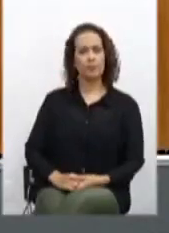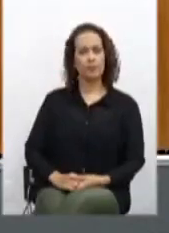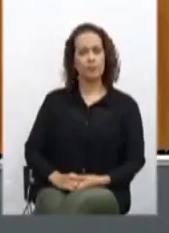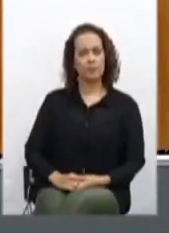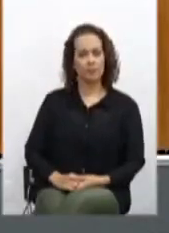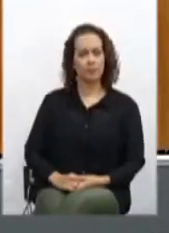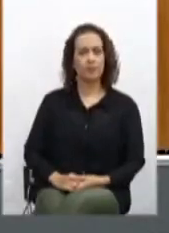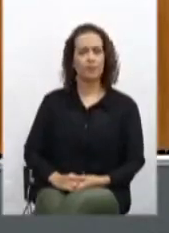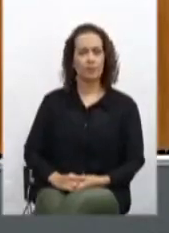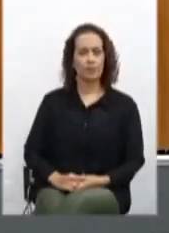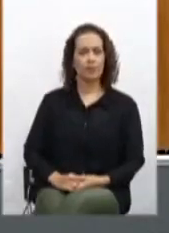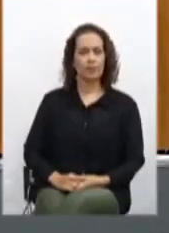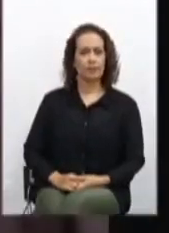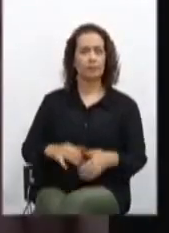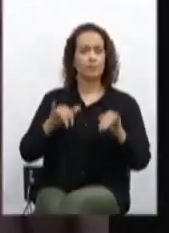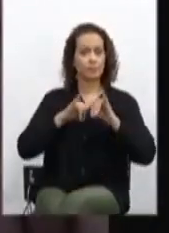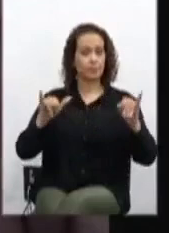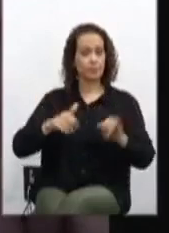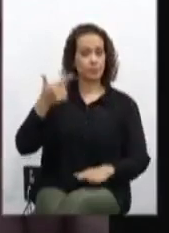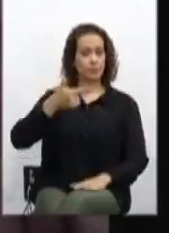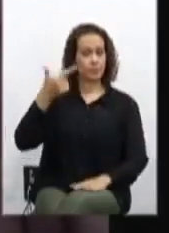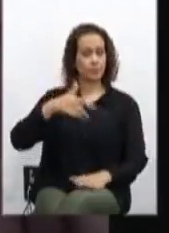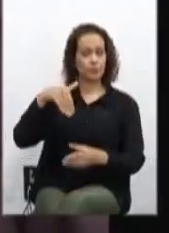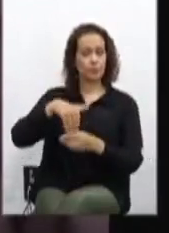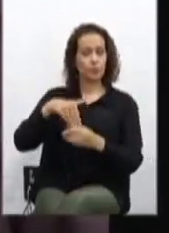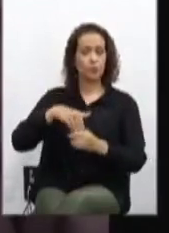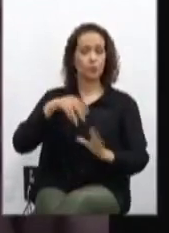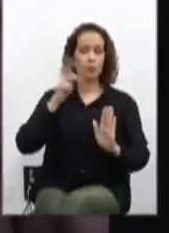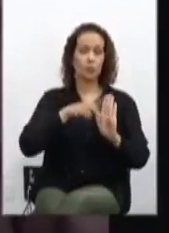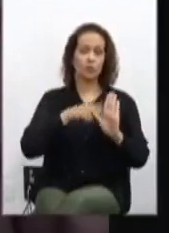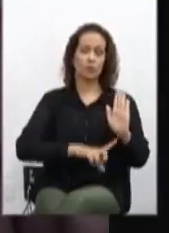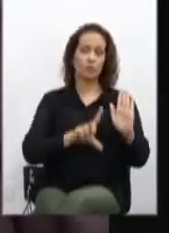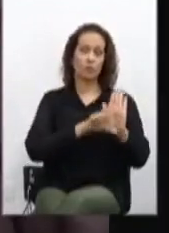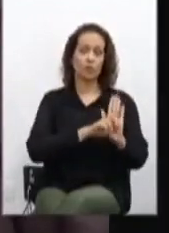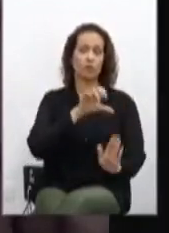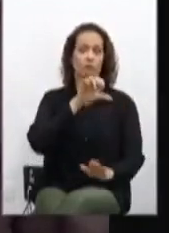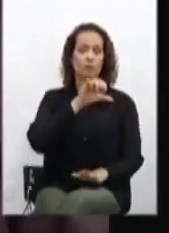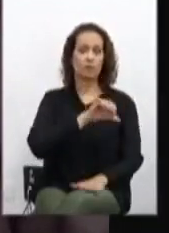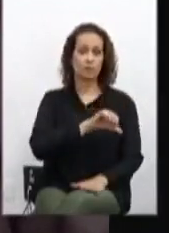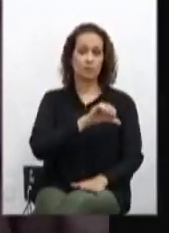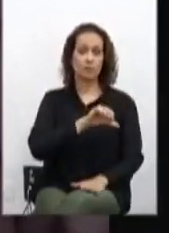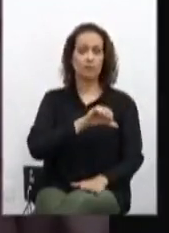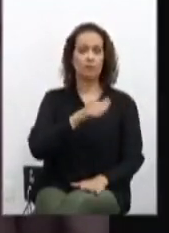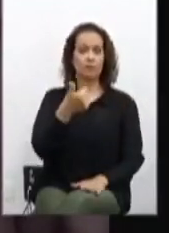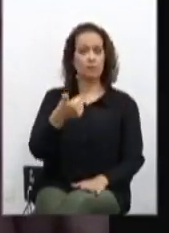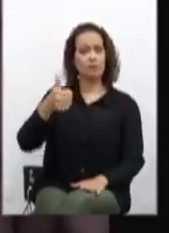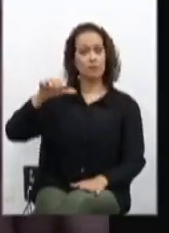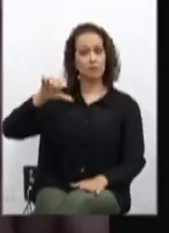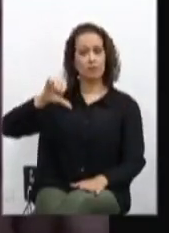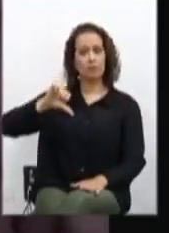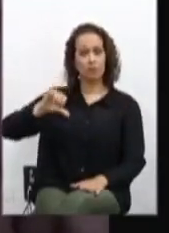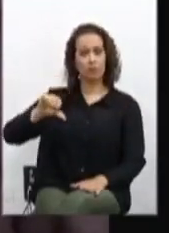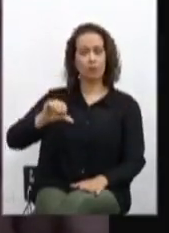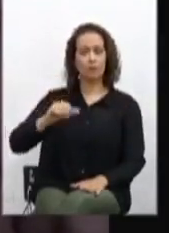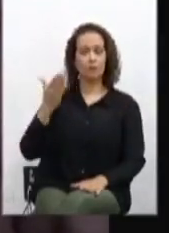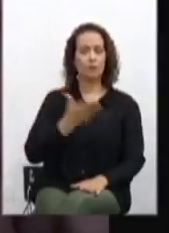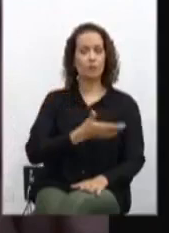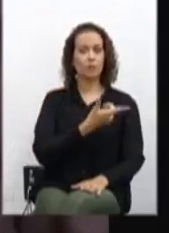Aparecer para o segundo turno do projeto de lei 919-2019.